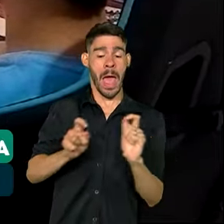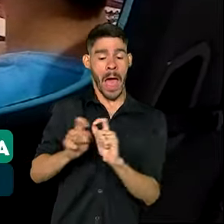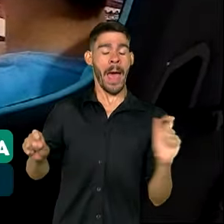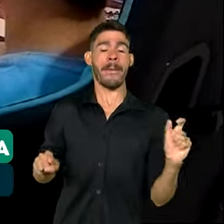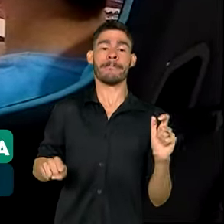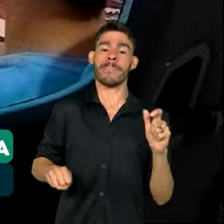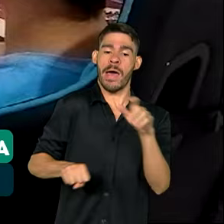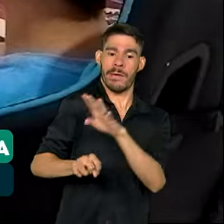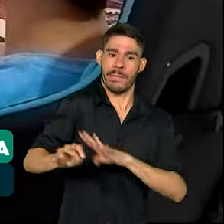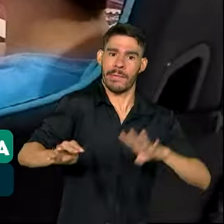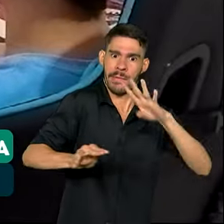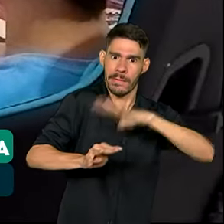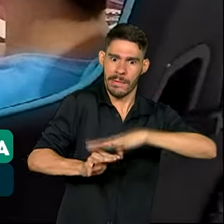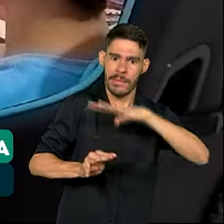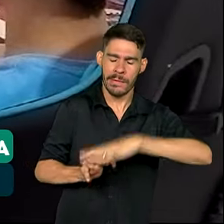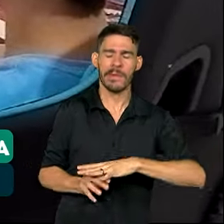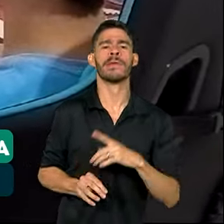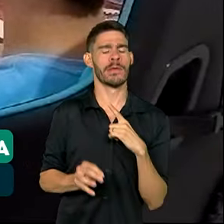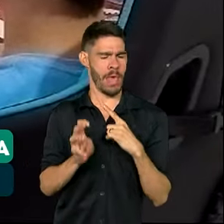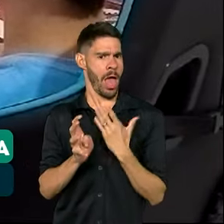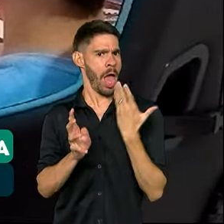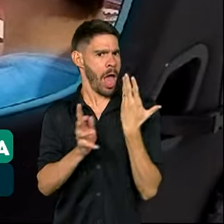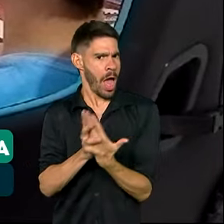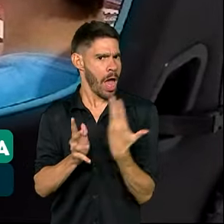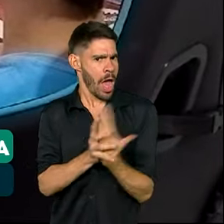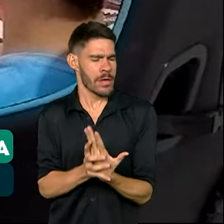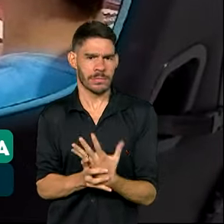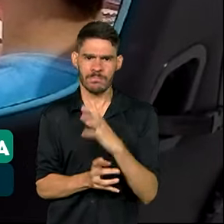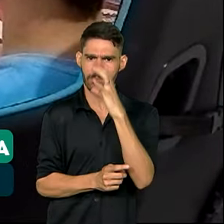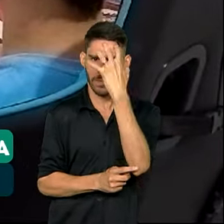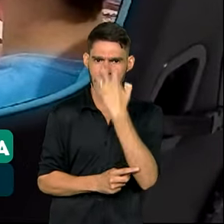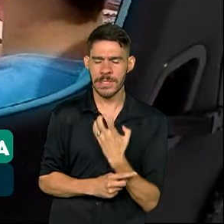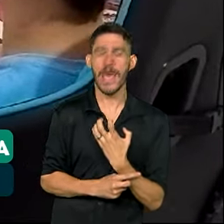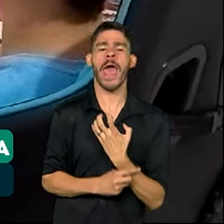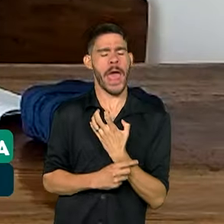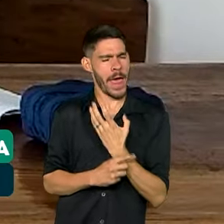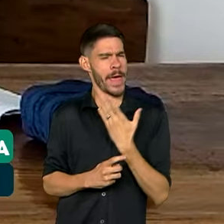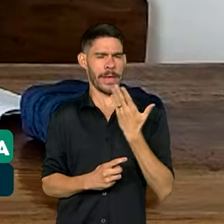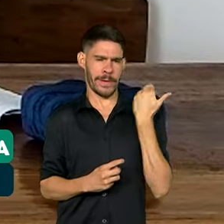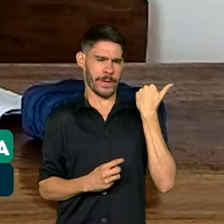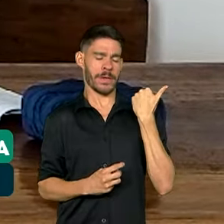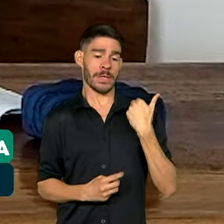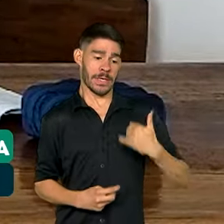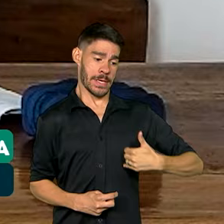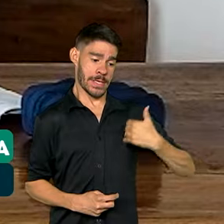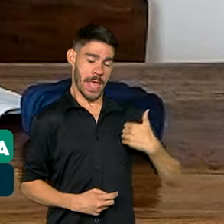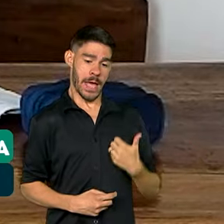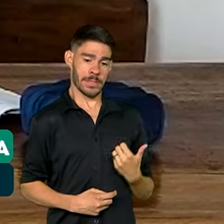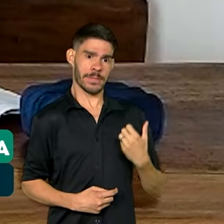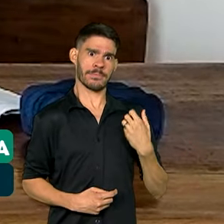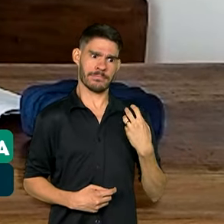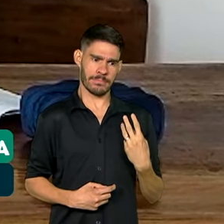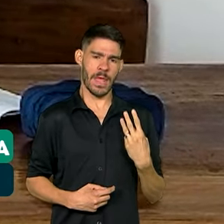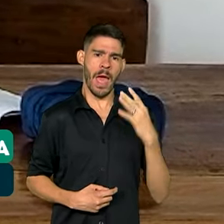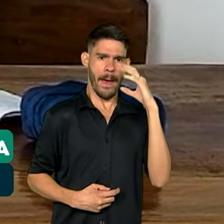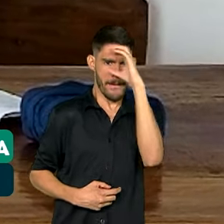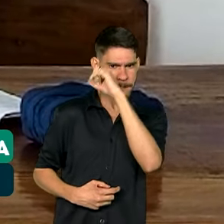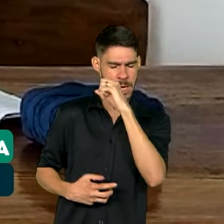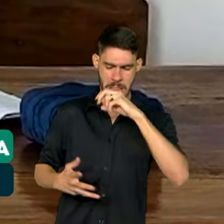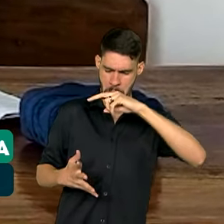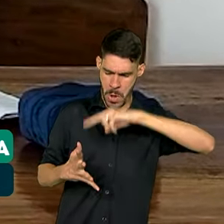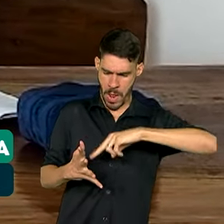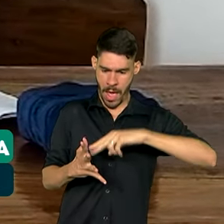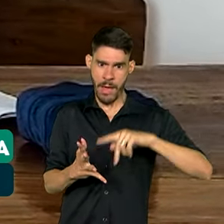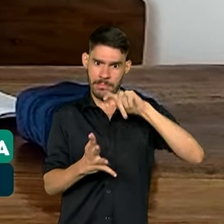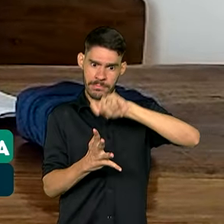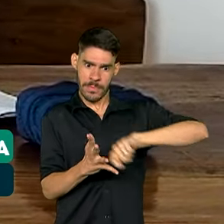Matemática. E ele leva os estudos a sério desde muito cedo. Aos 3 anos de idade, aprendeu a ler e